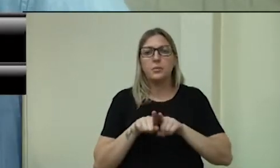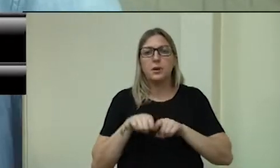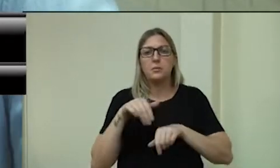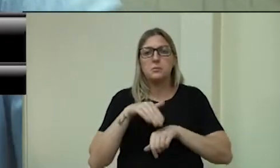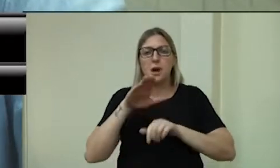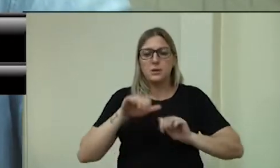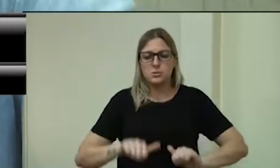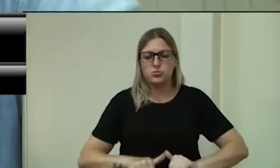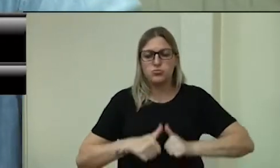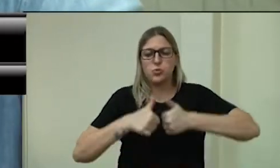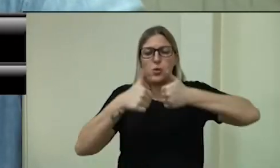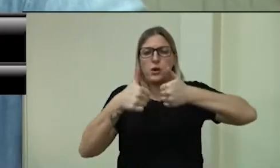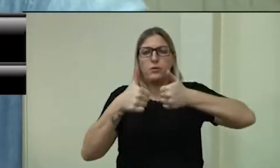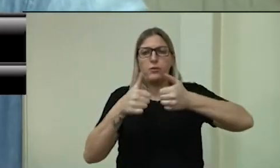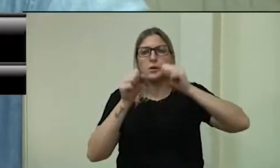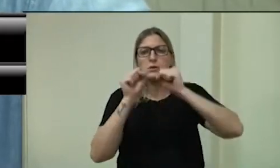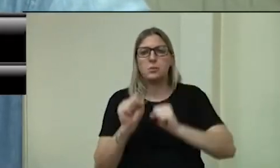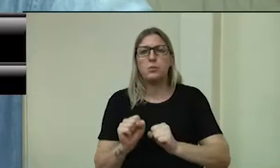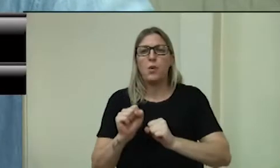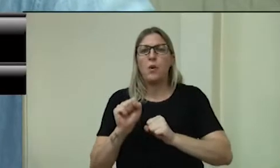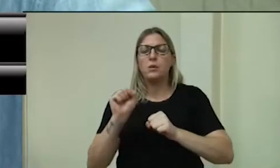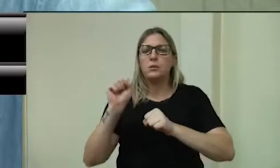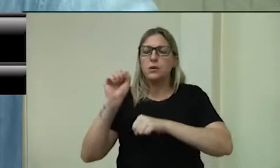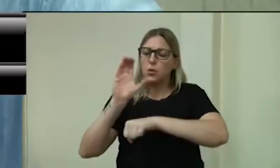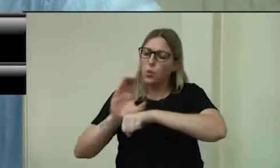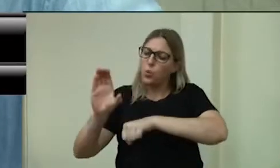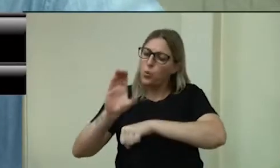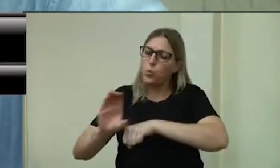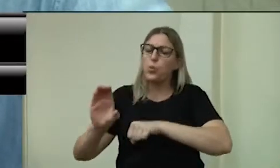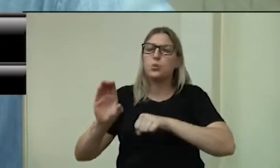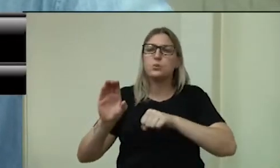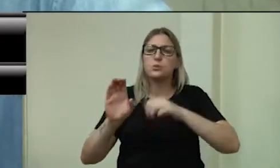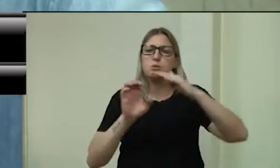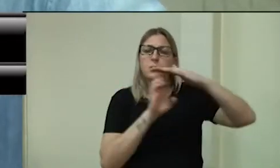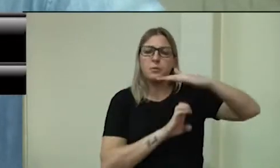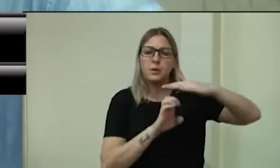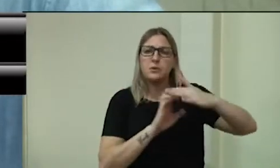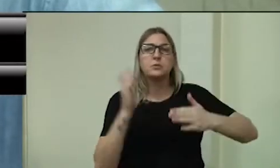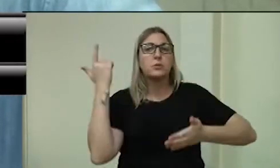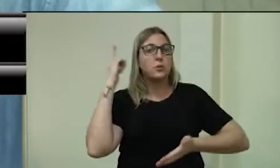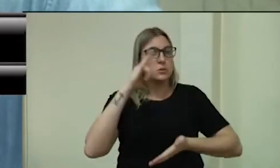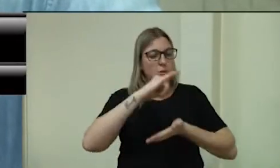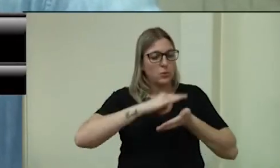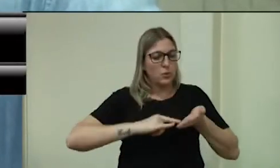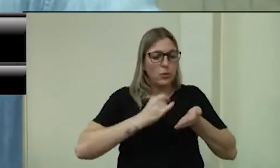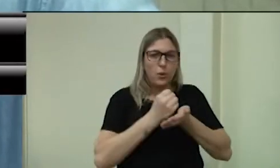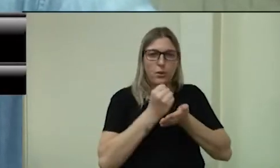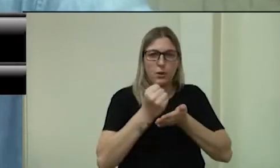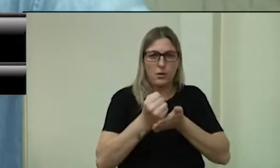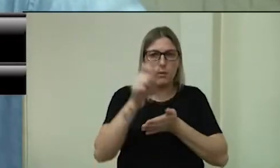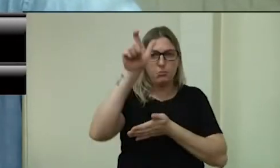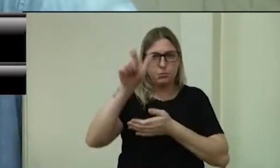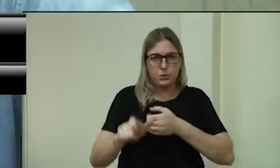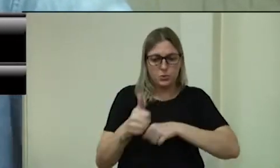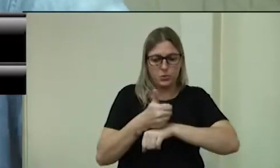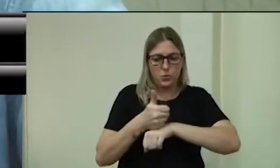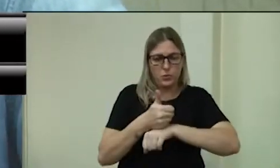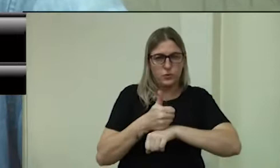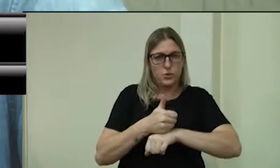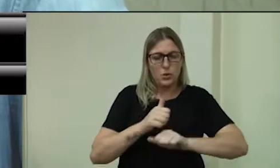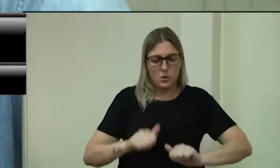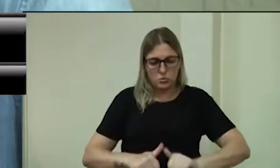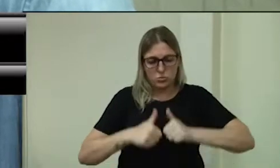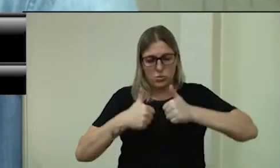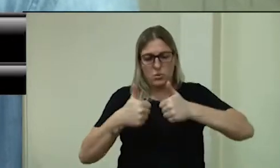dá pré-atrás de cursos, para que as empresas também consigam contratar profissionais qualificados. Então, sou,